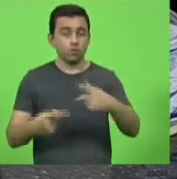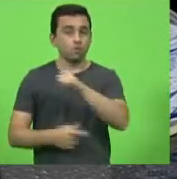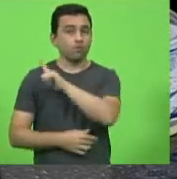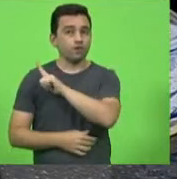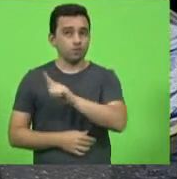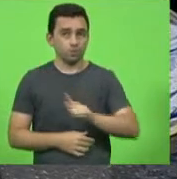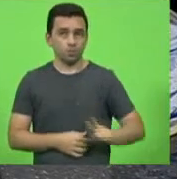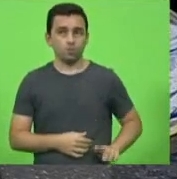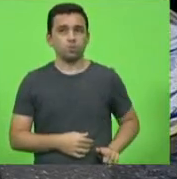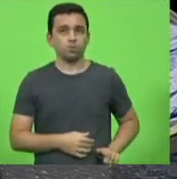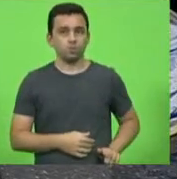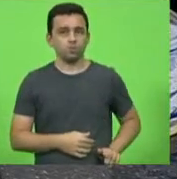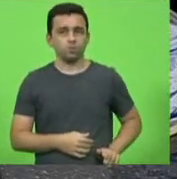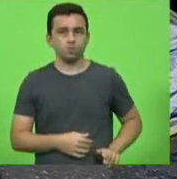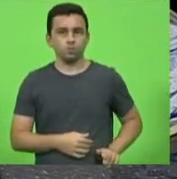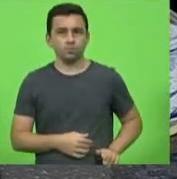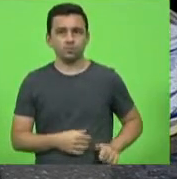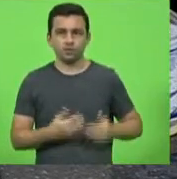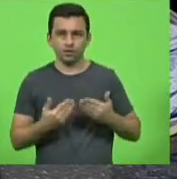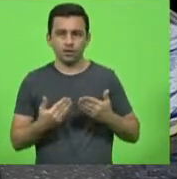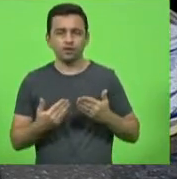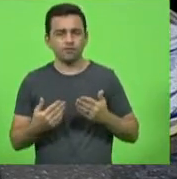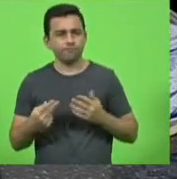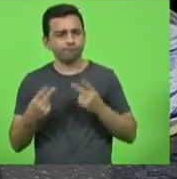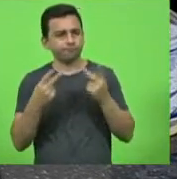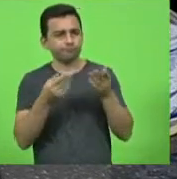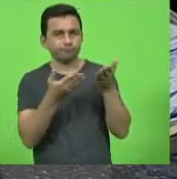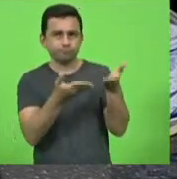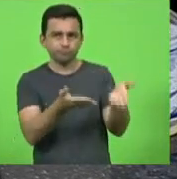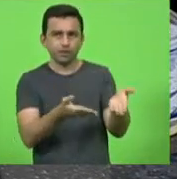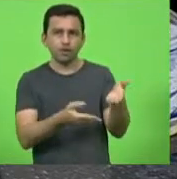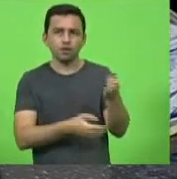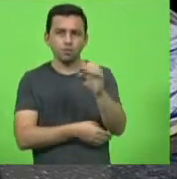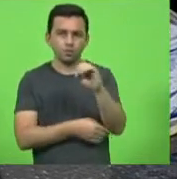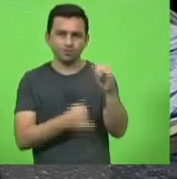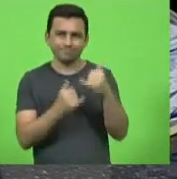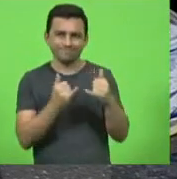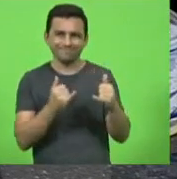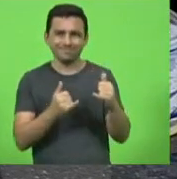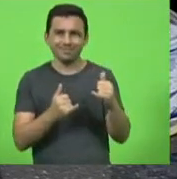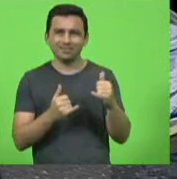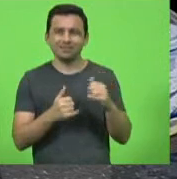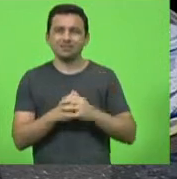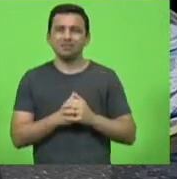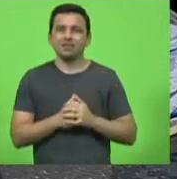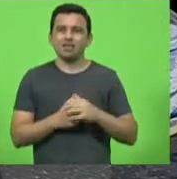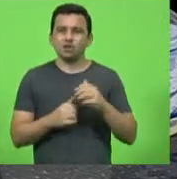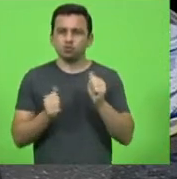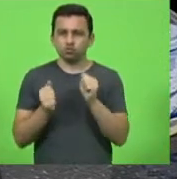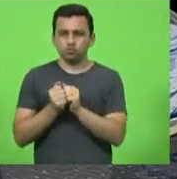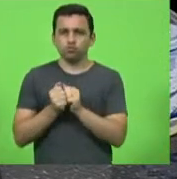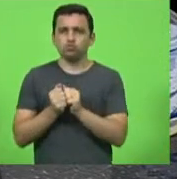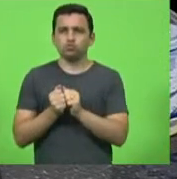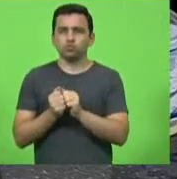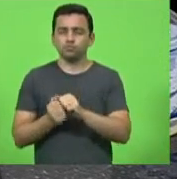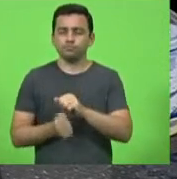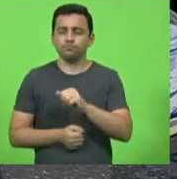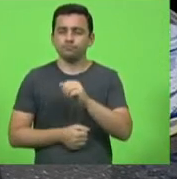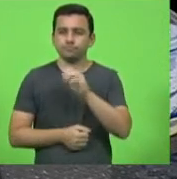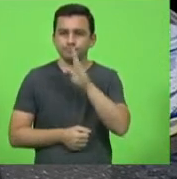ao meio S de Santa Catarina estivemos juntos lá deputado Berlanda